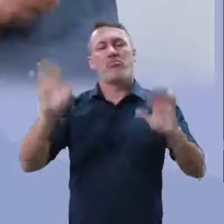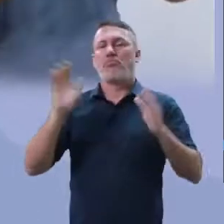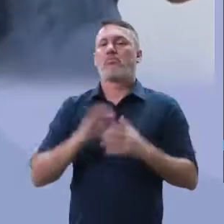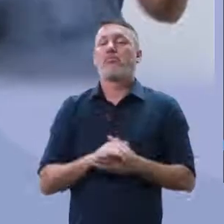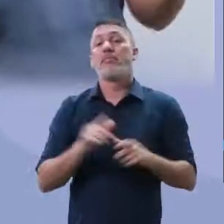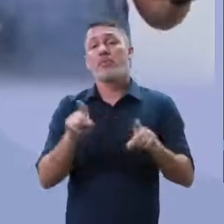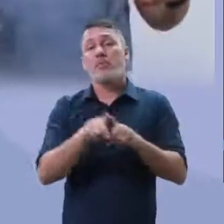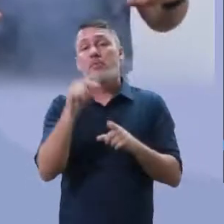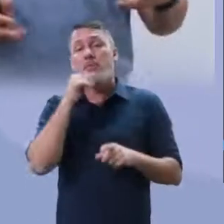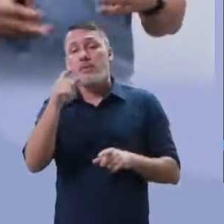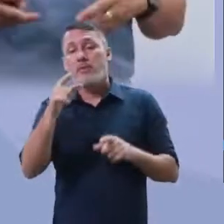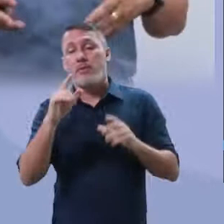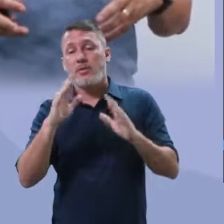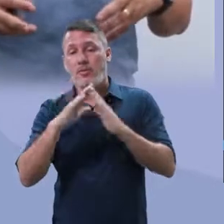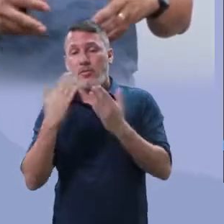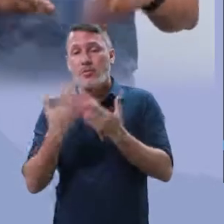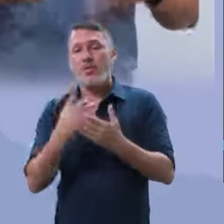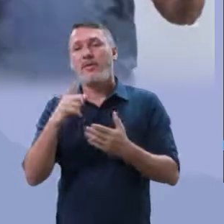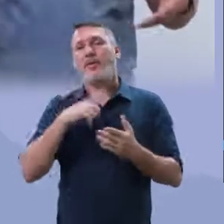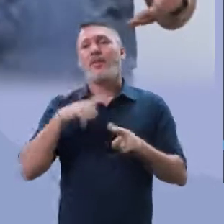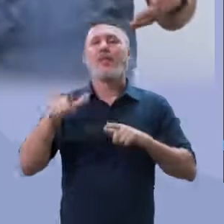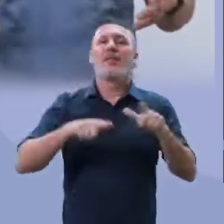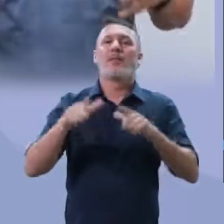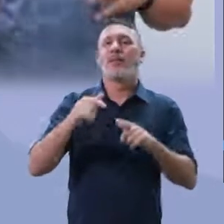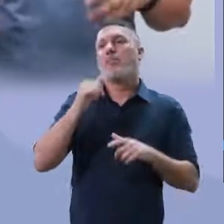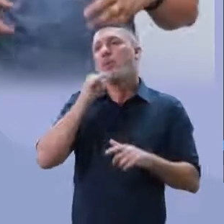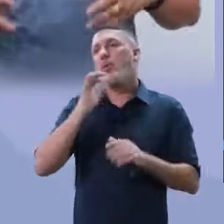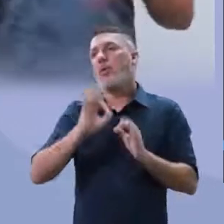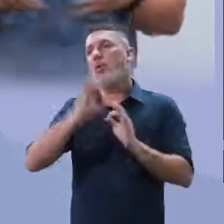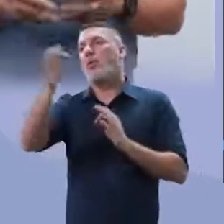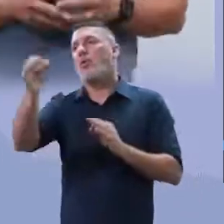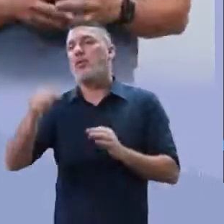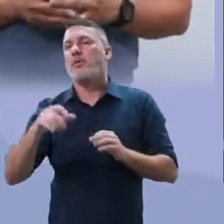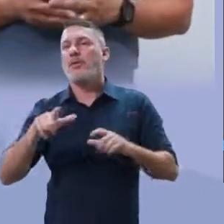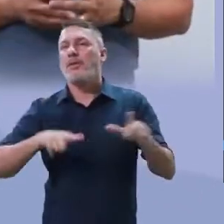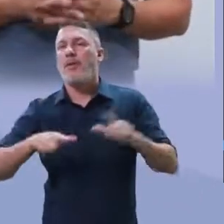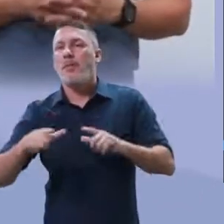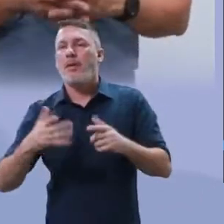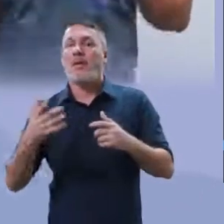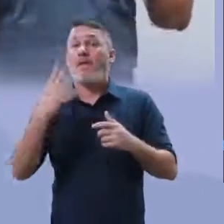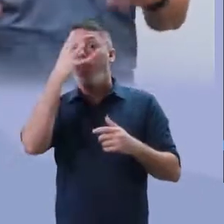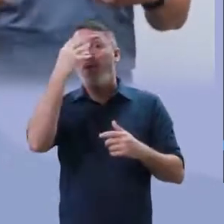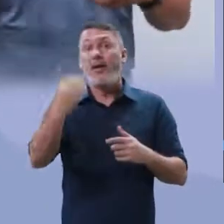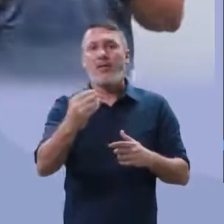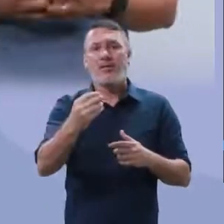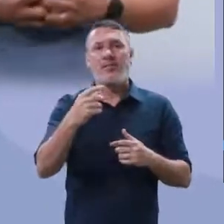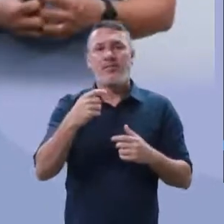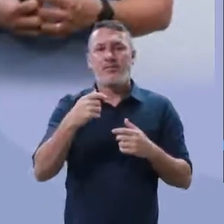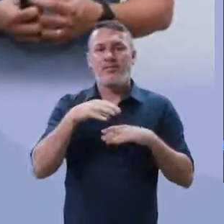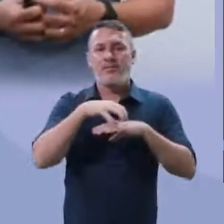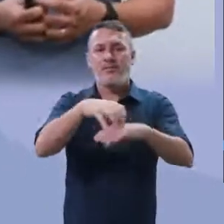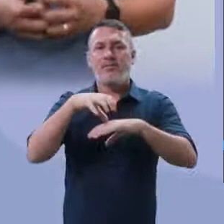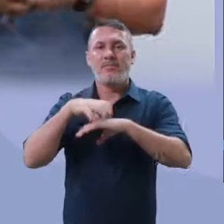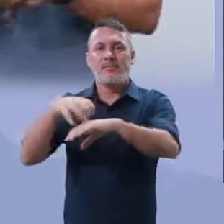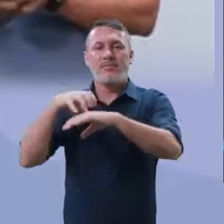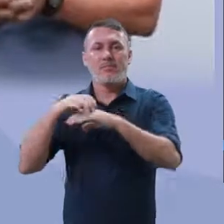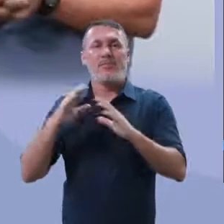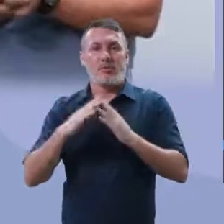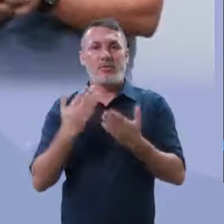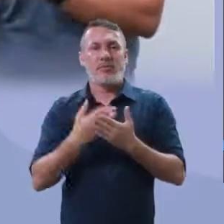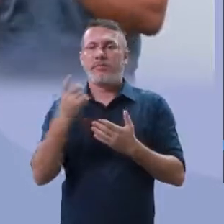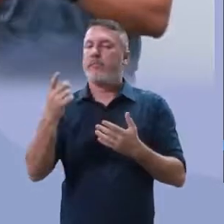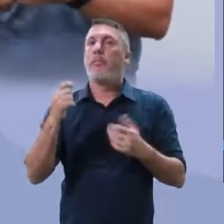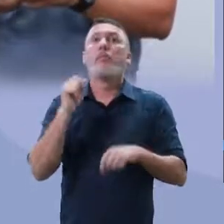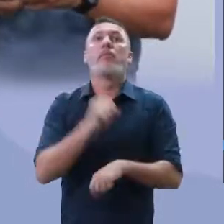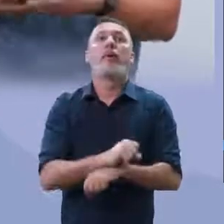por exemplo, as escolas, o rapaz que trabalha na van, o moço que trabalha na van, trabalha em questão de transporte escolar, as escolas